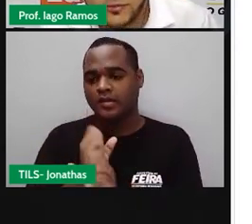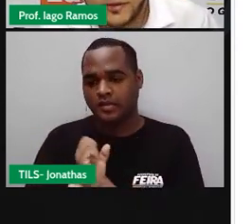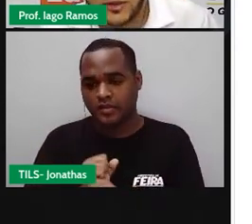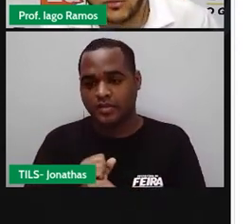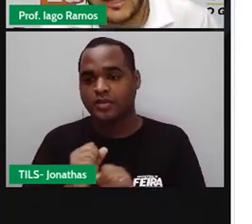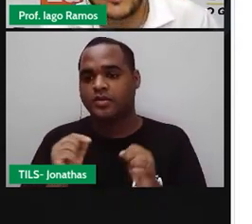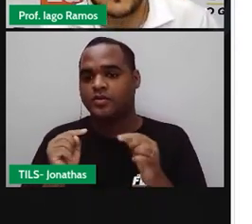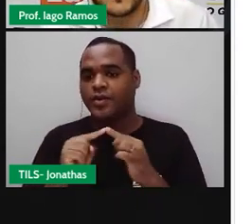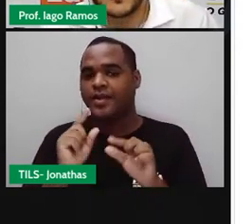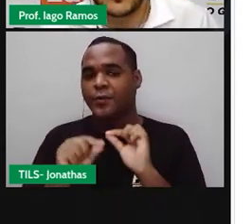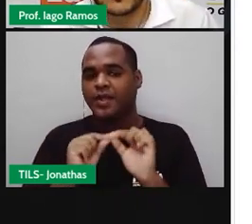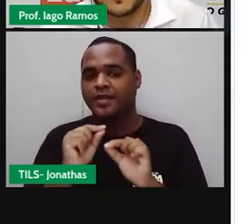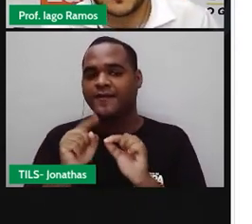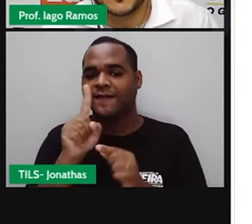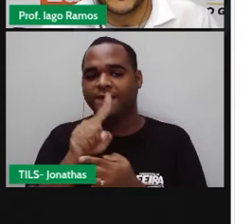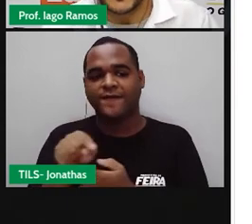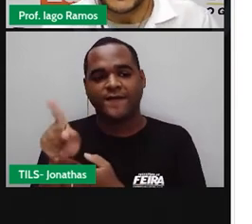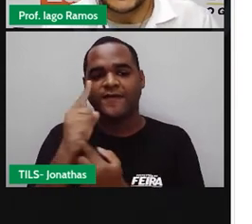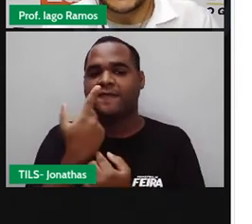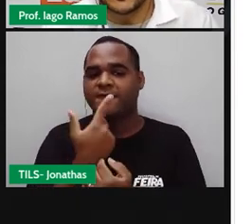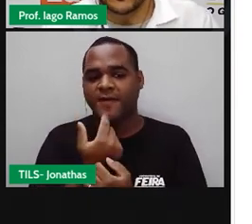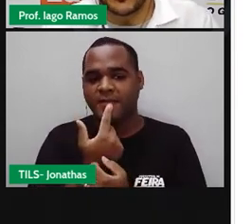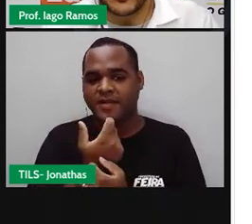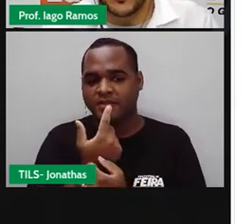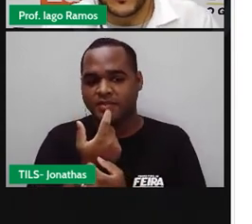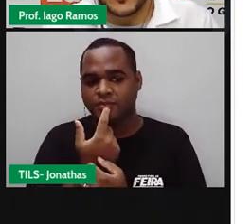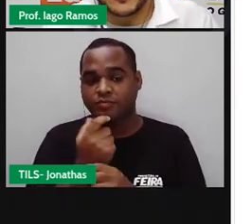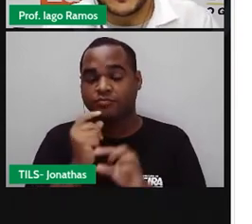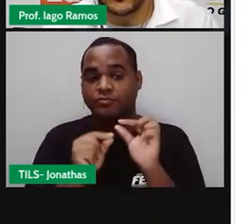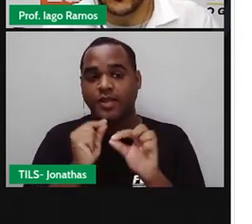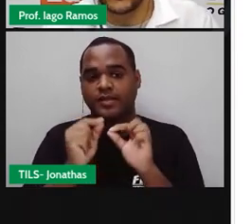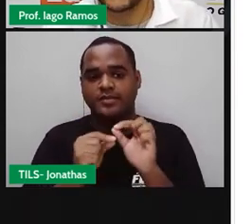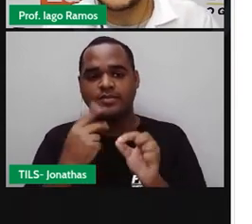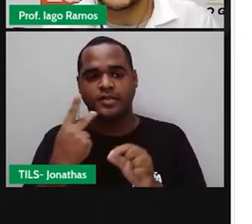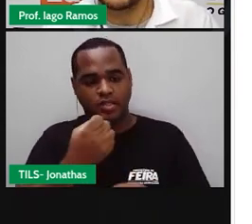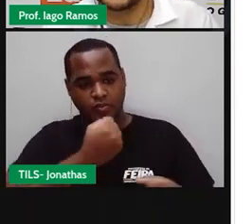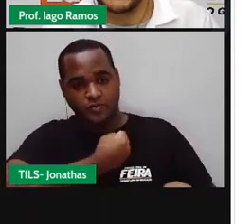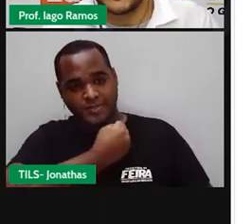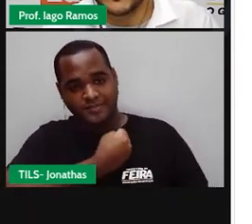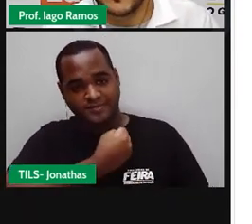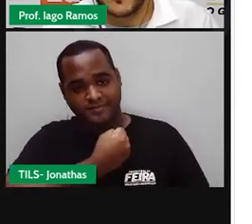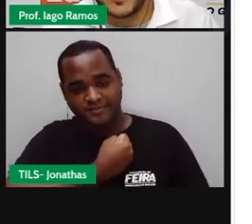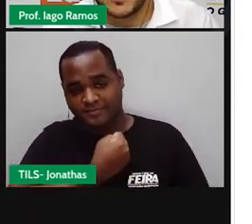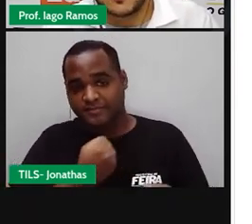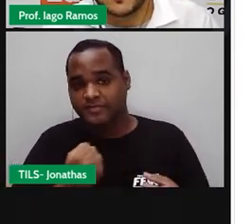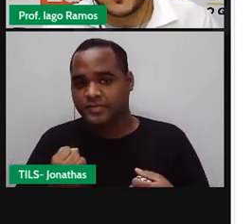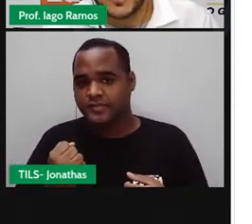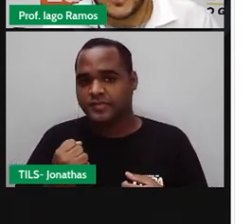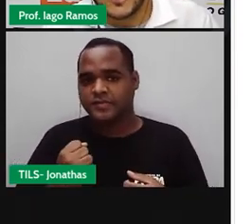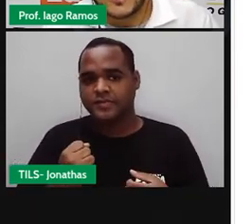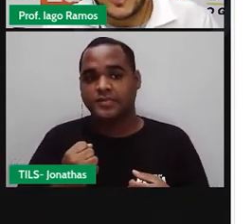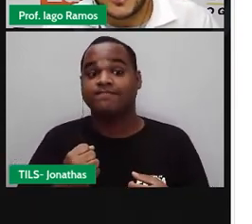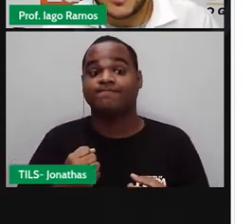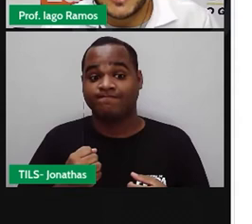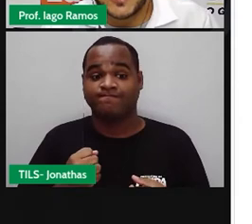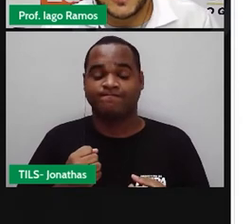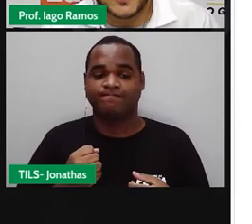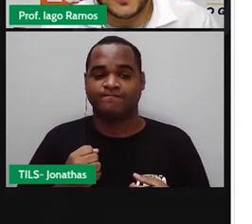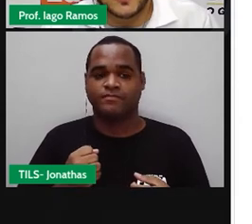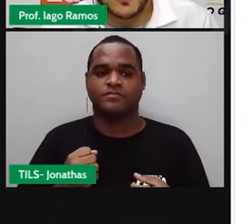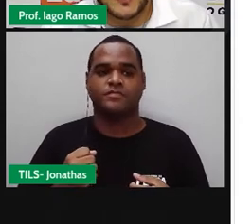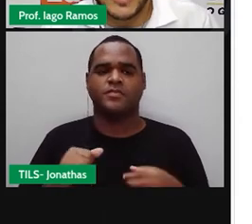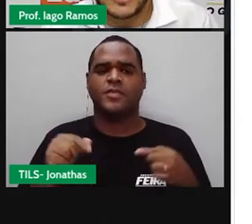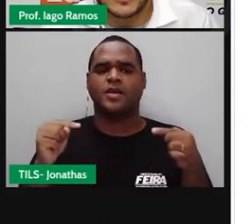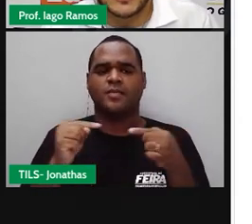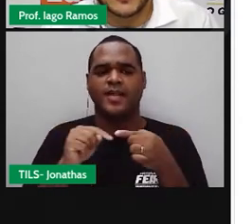númerozinho circulado em vermelho. E tem um número, e tem um sinal de menos na frente. E se a gente seguir